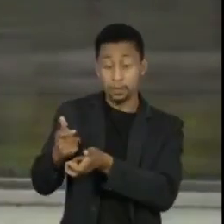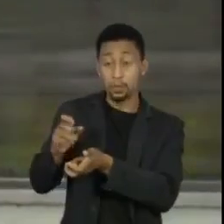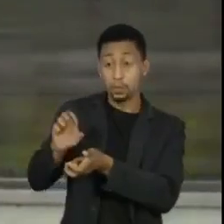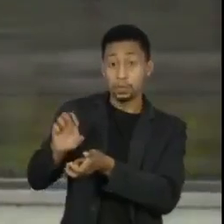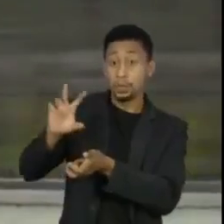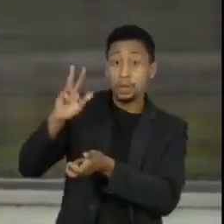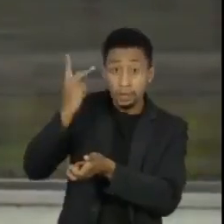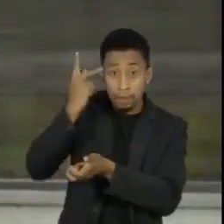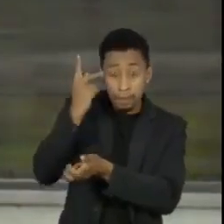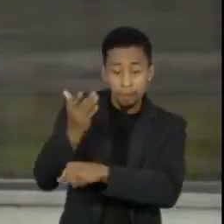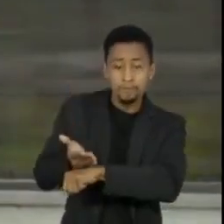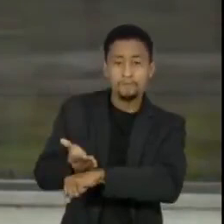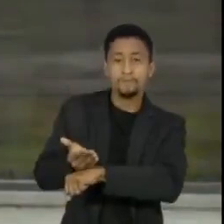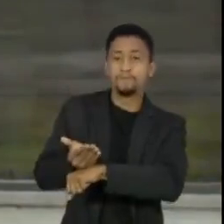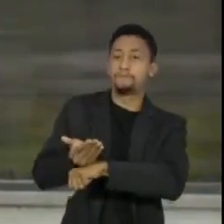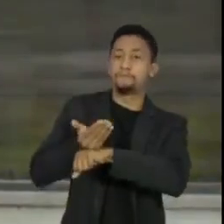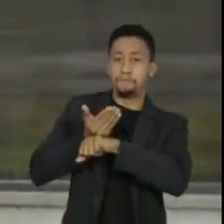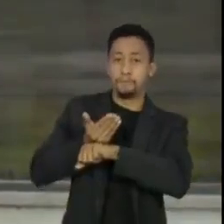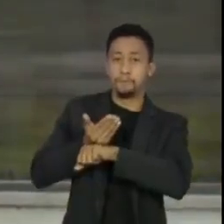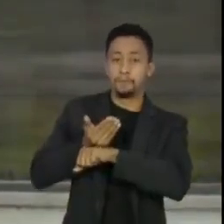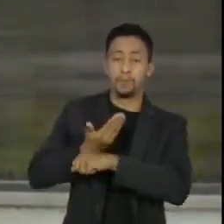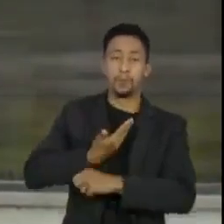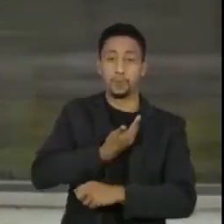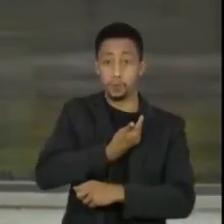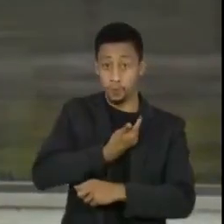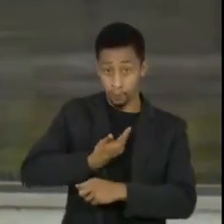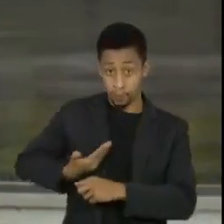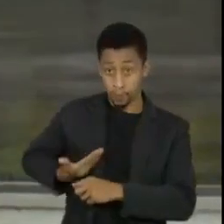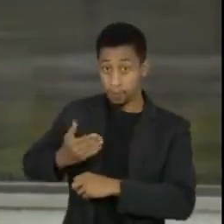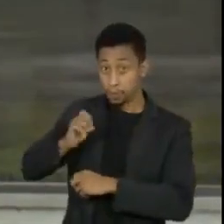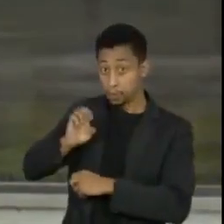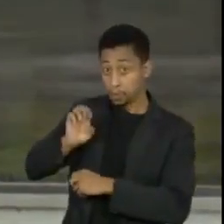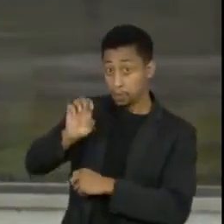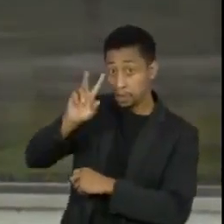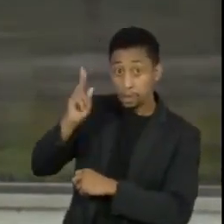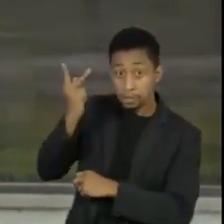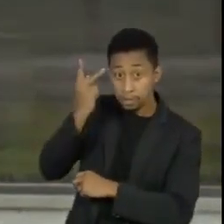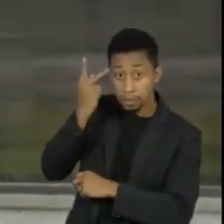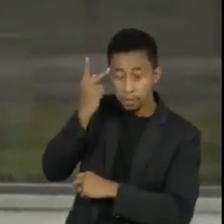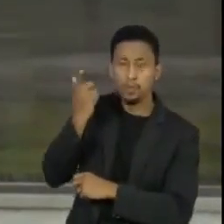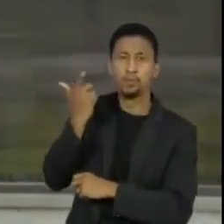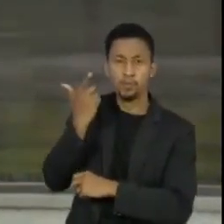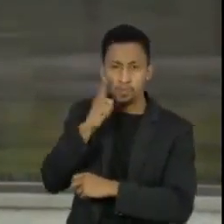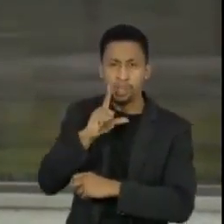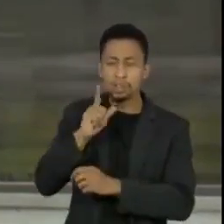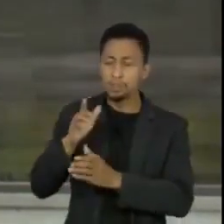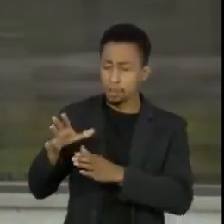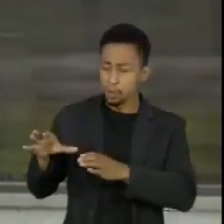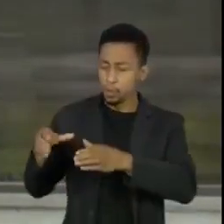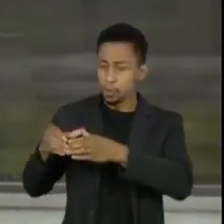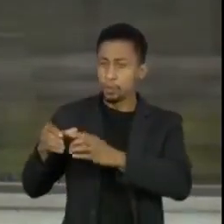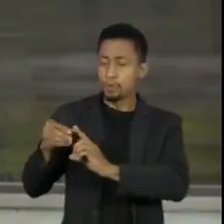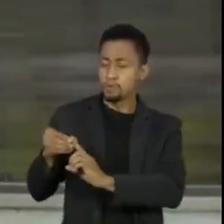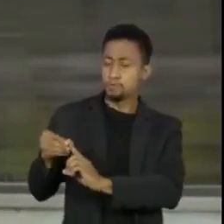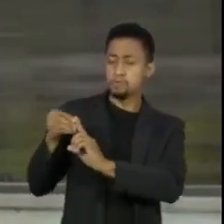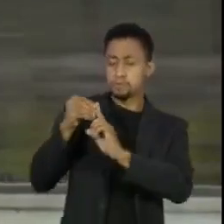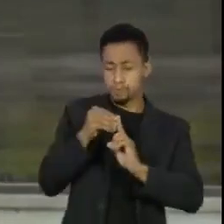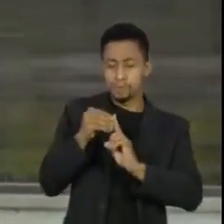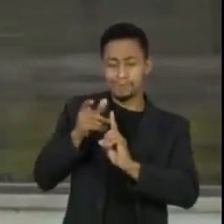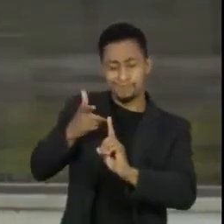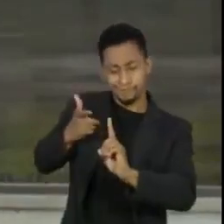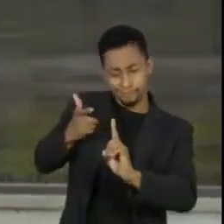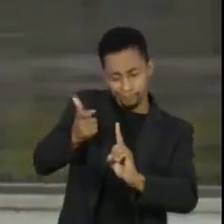O governo de São Paulo antecipa o início da vacinação dos idosos a partir de 85 anos